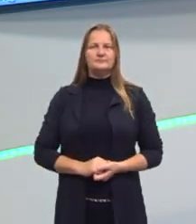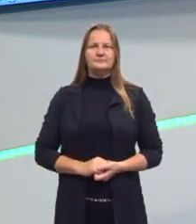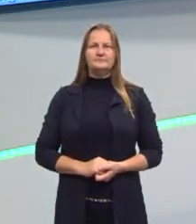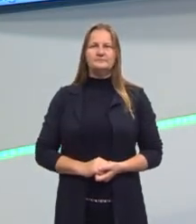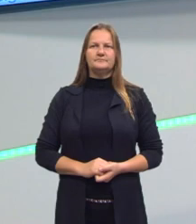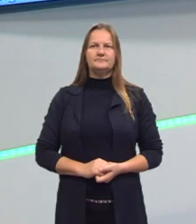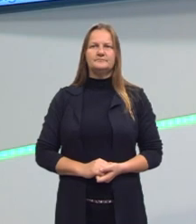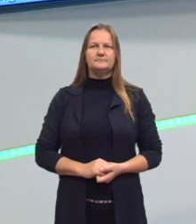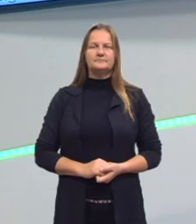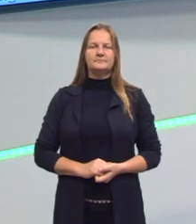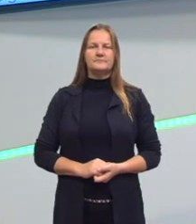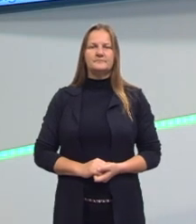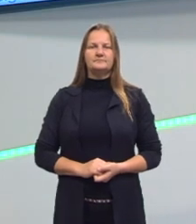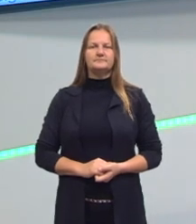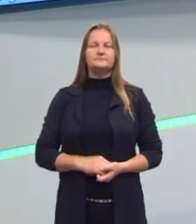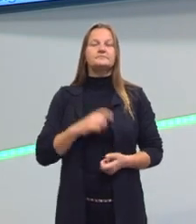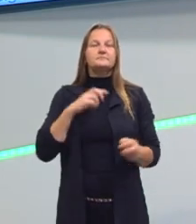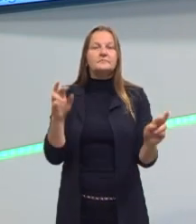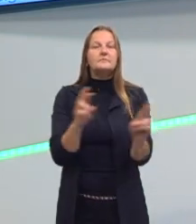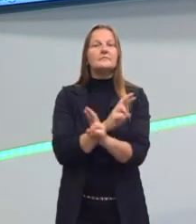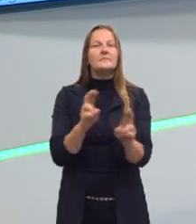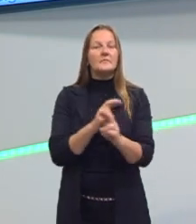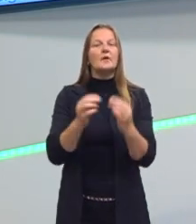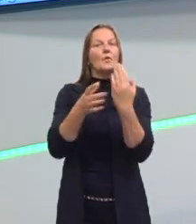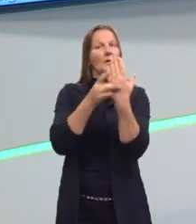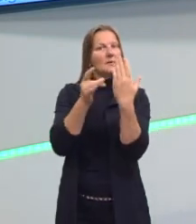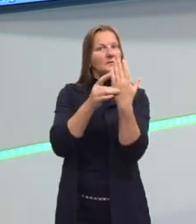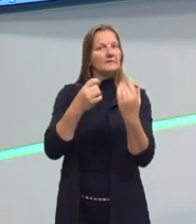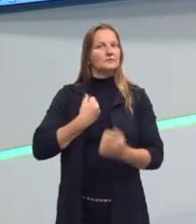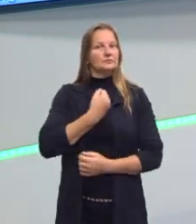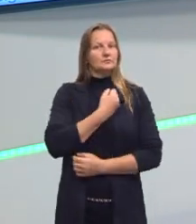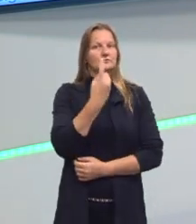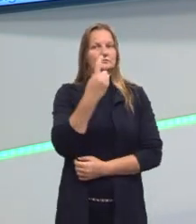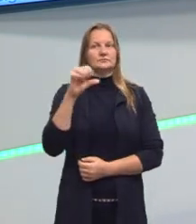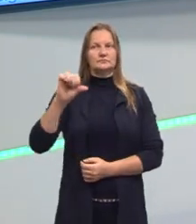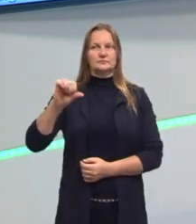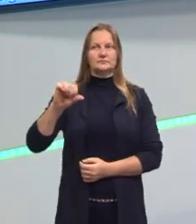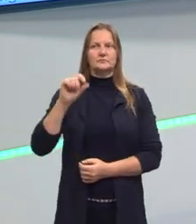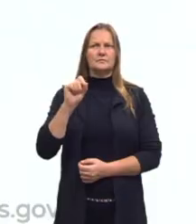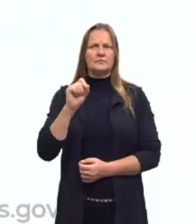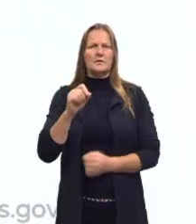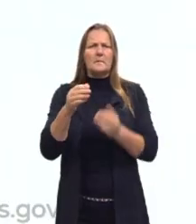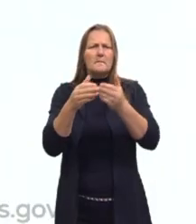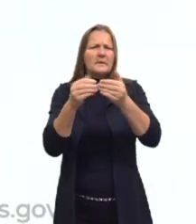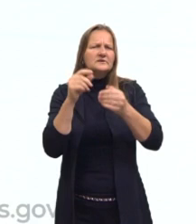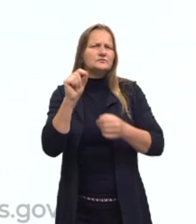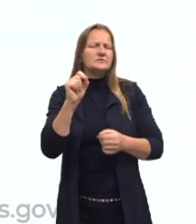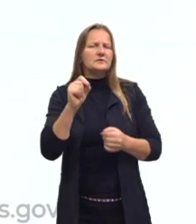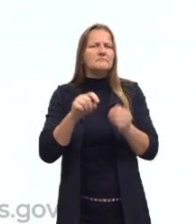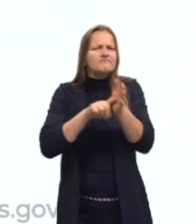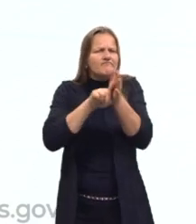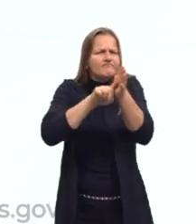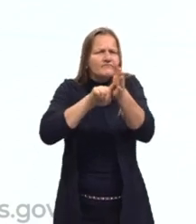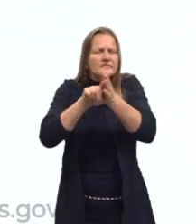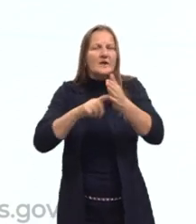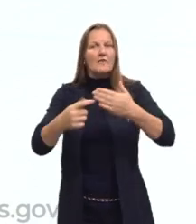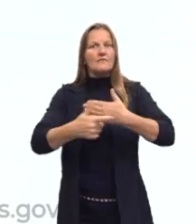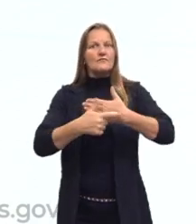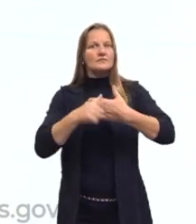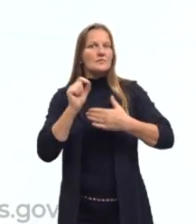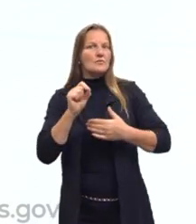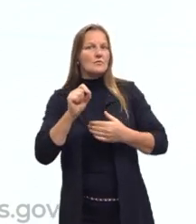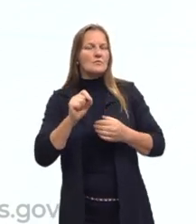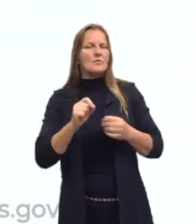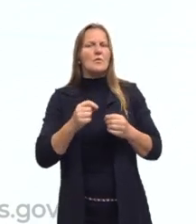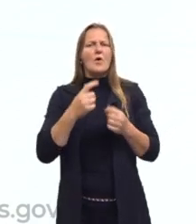Essa questão tem relação com a habilidade de número 19, que nos pede analisar a função da linguagem